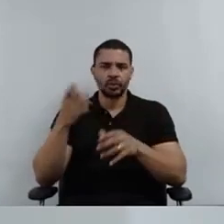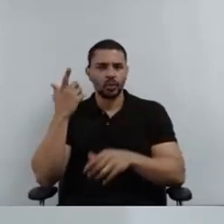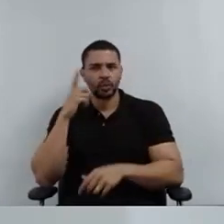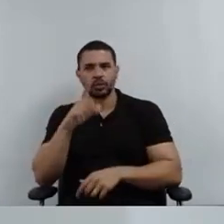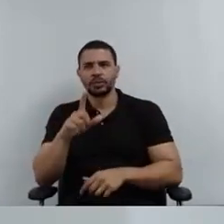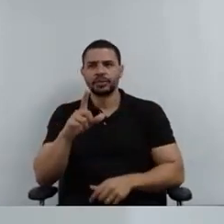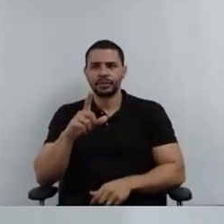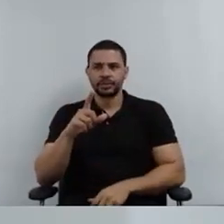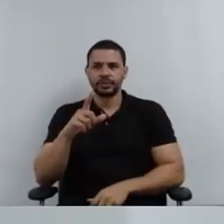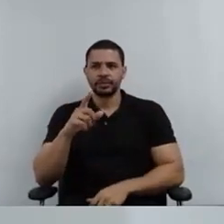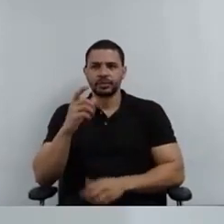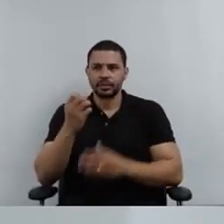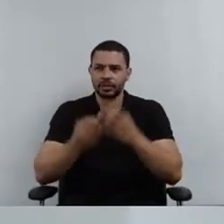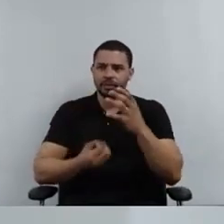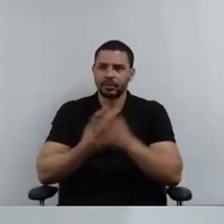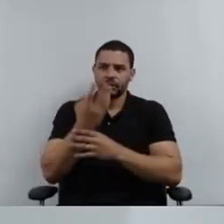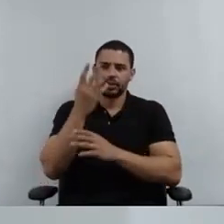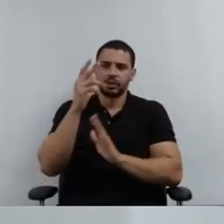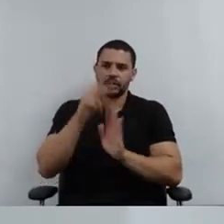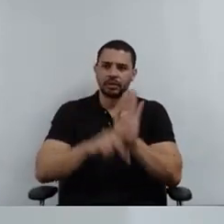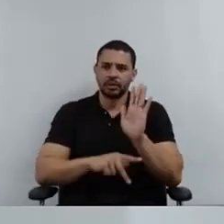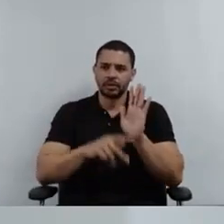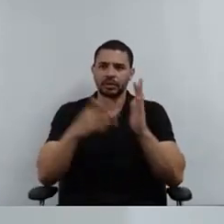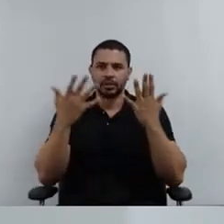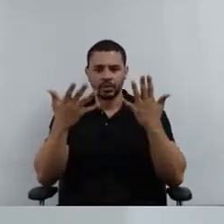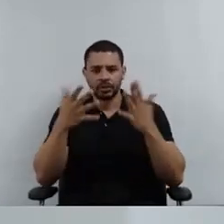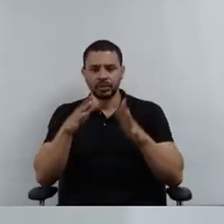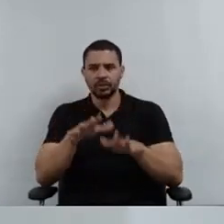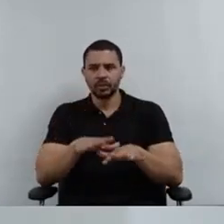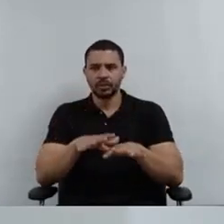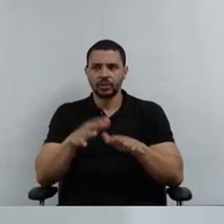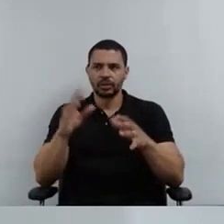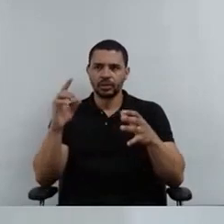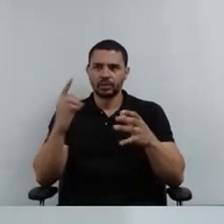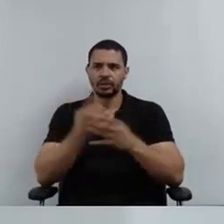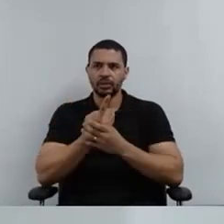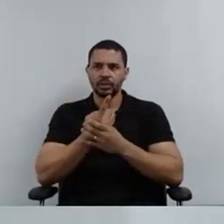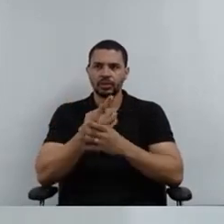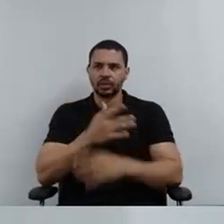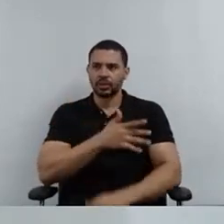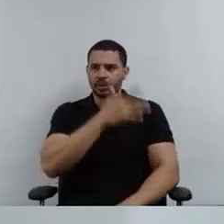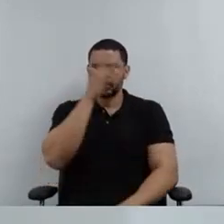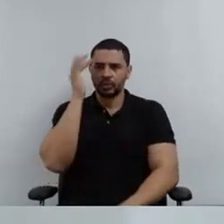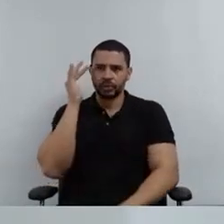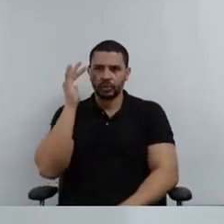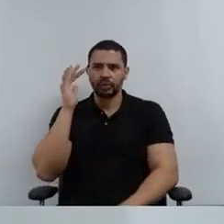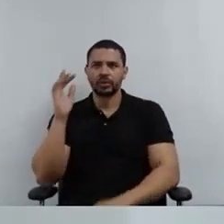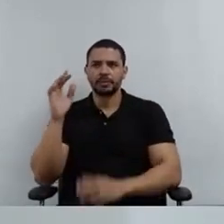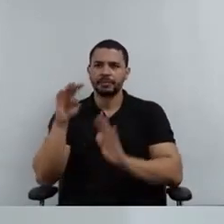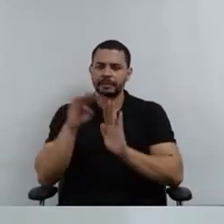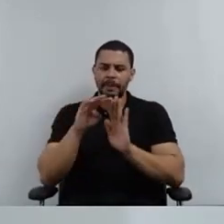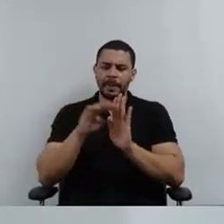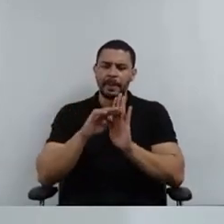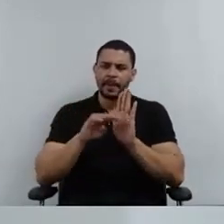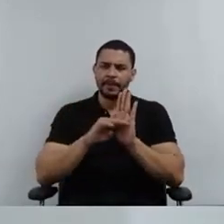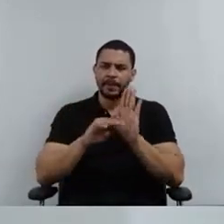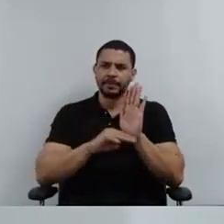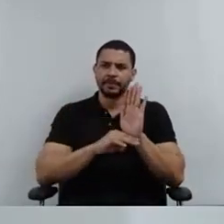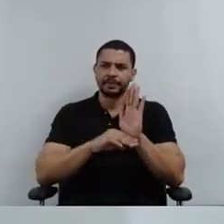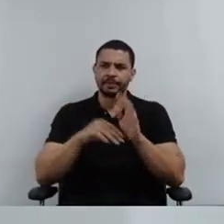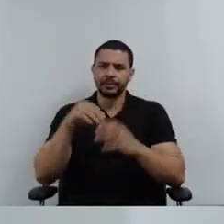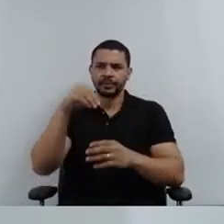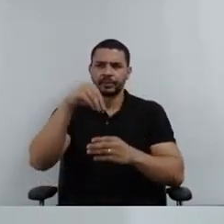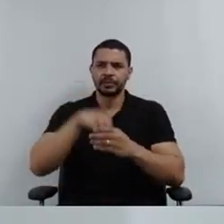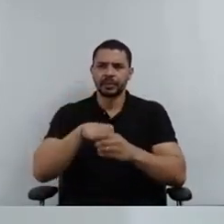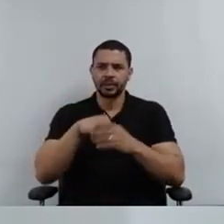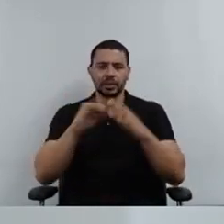uma peça orçamentária factível e inclusiva, que atenda de forma equânime todos os pilares que sustentam a instituição. Do